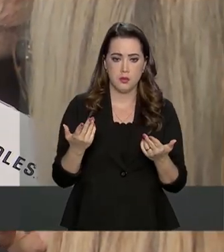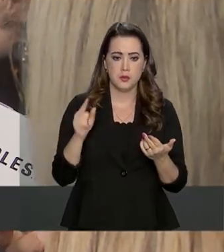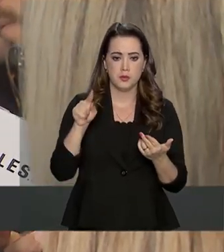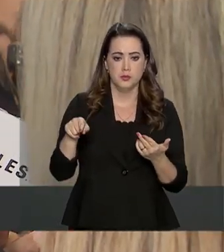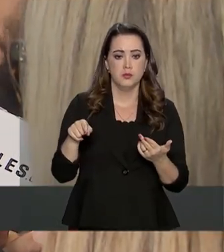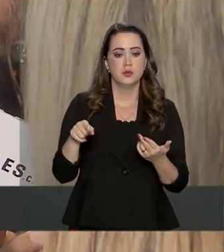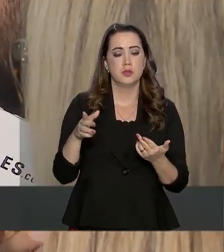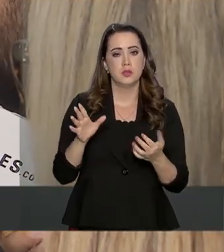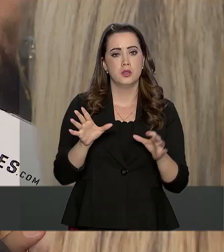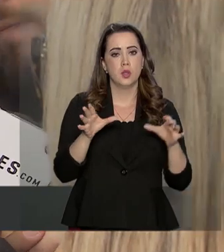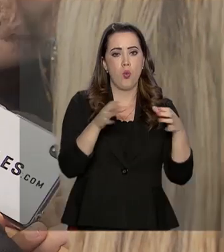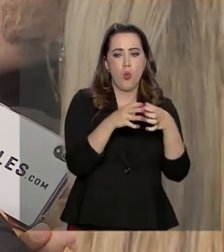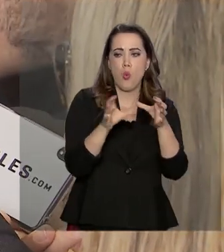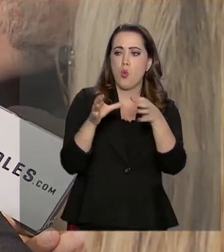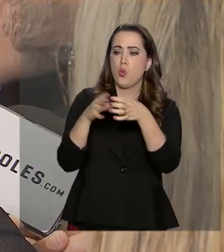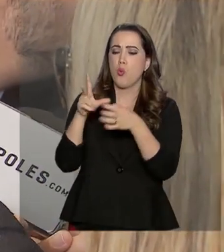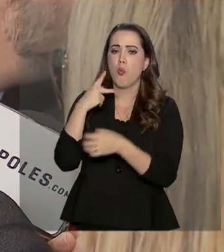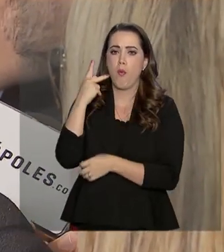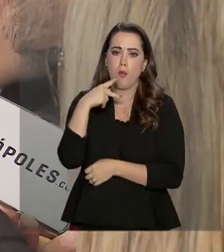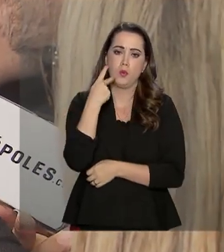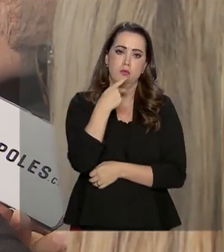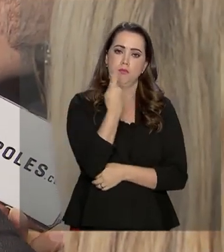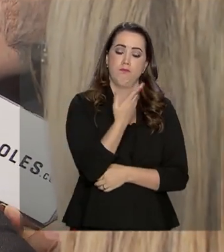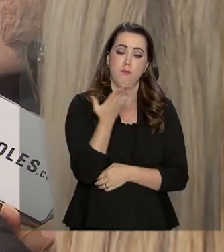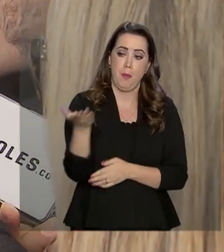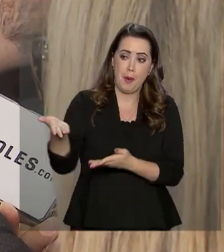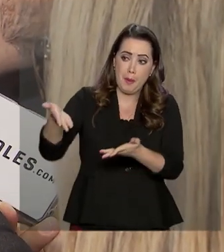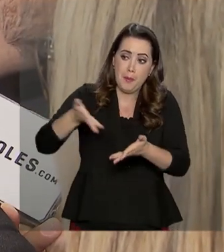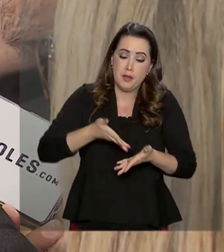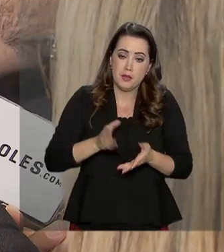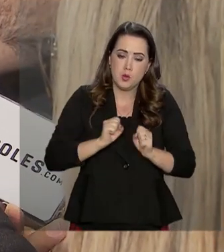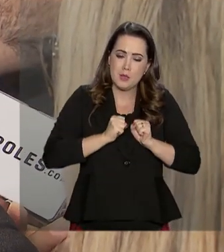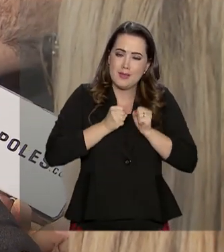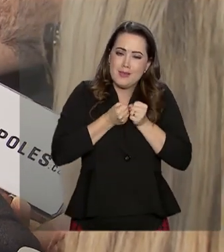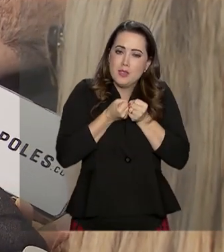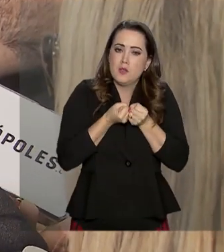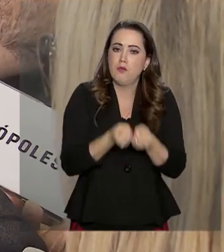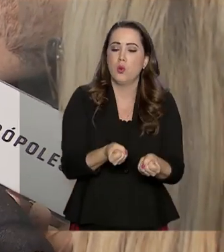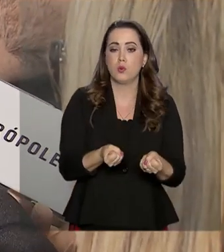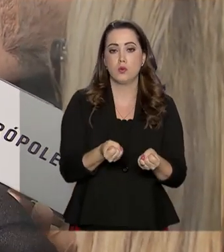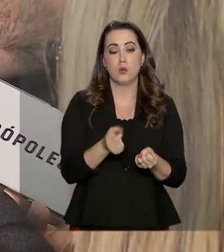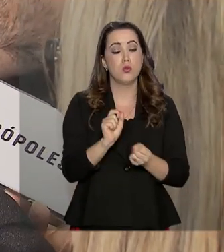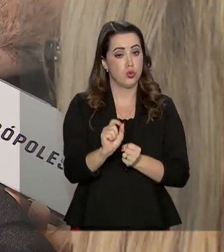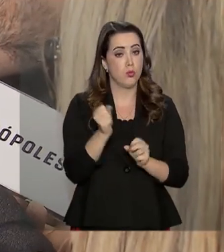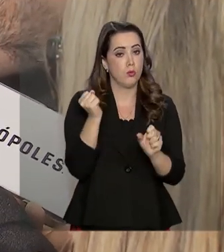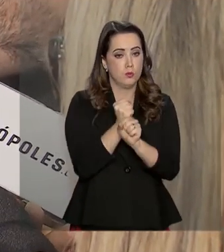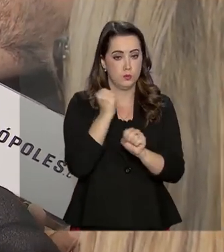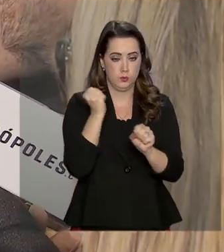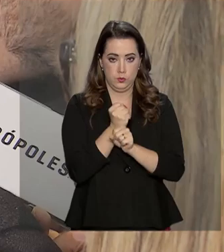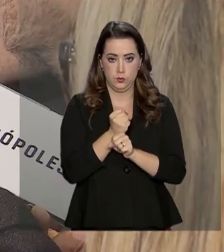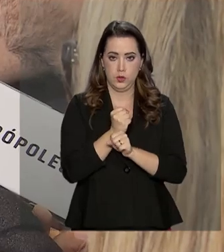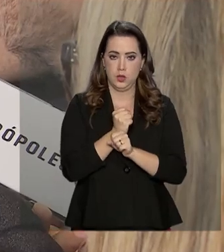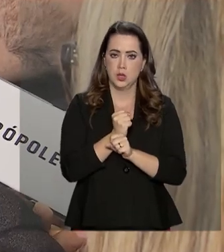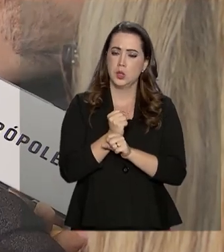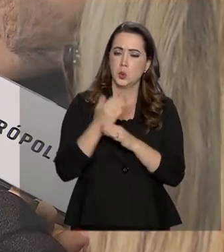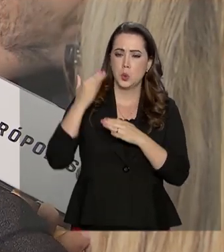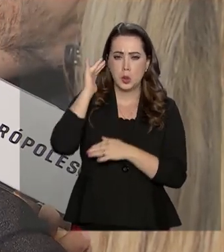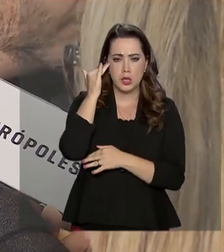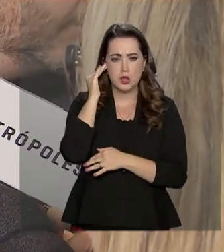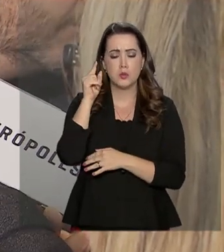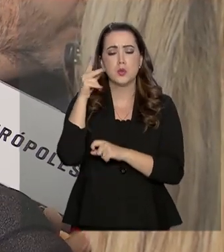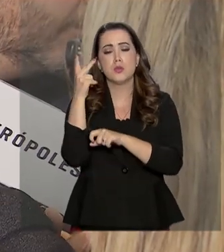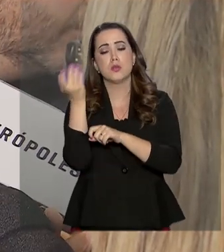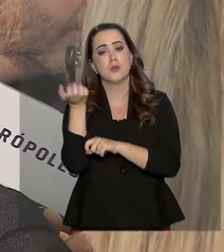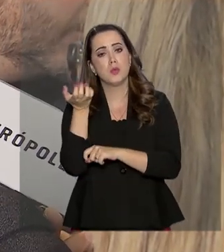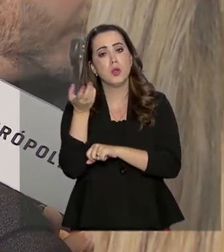instituição partidária, para que participe desse esforço de construção do entendimento na